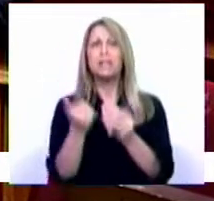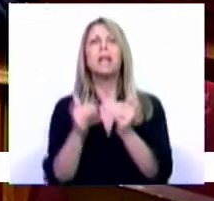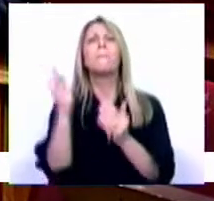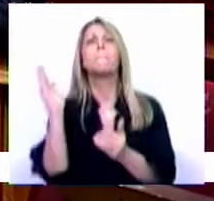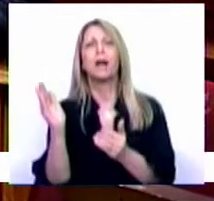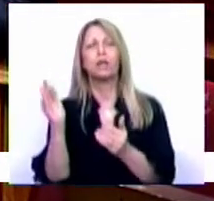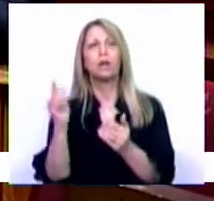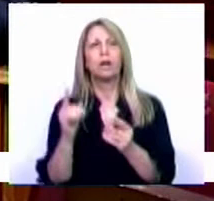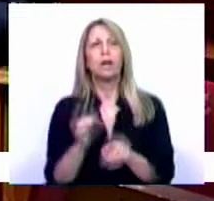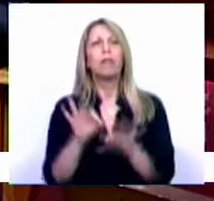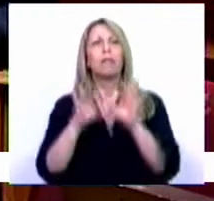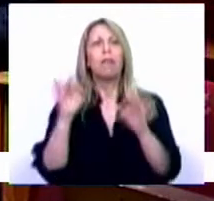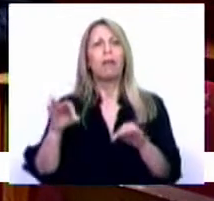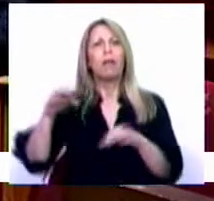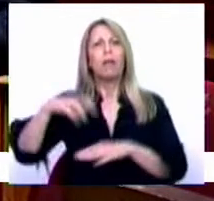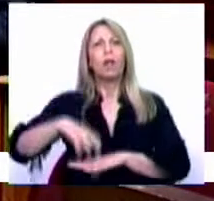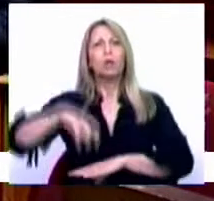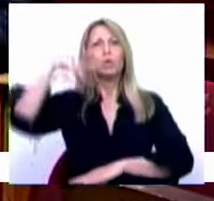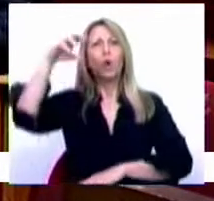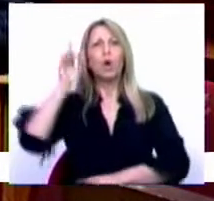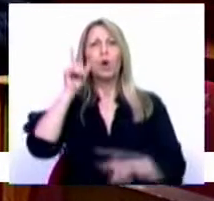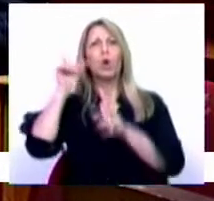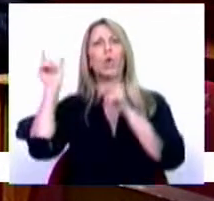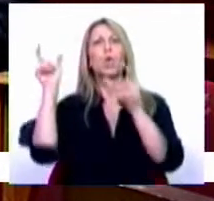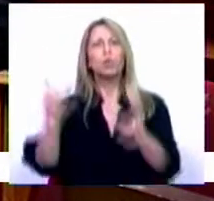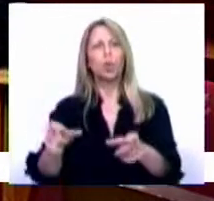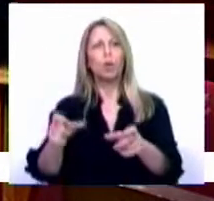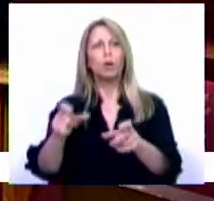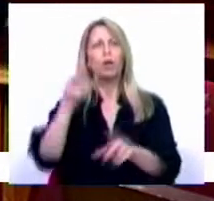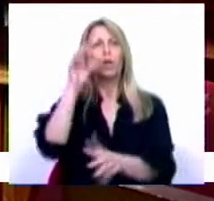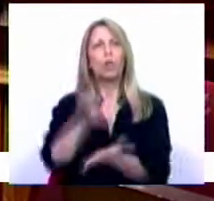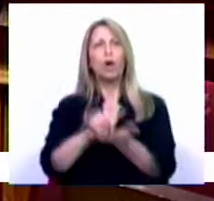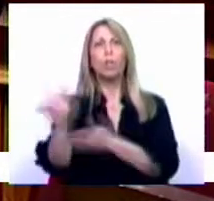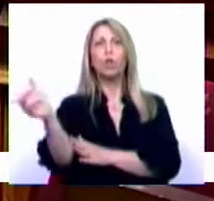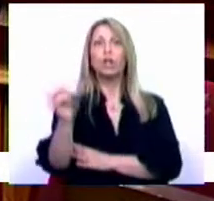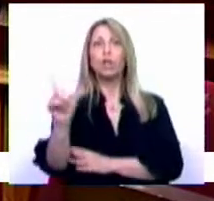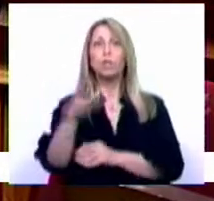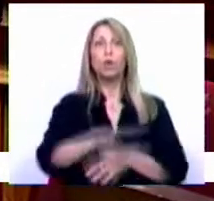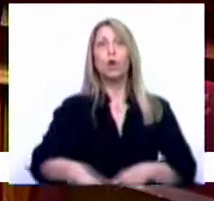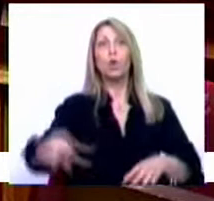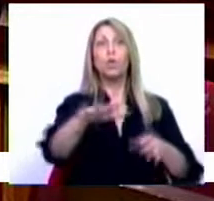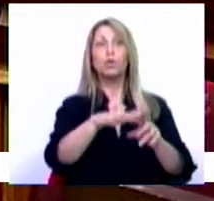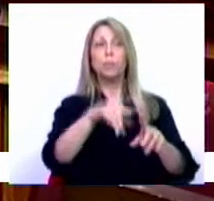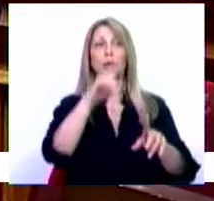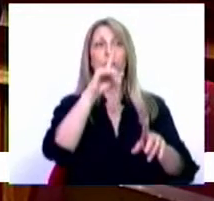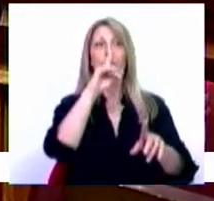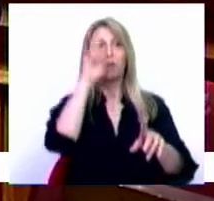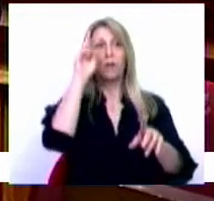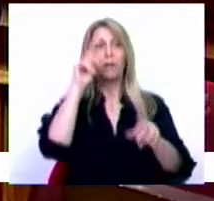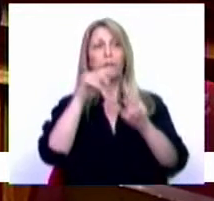controle do aeroporto Humberto Delgado no pátio do Palácio da Pena, em Sintra. Portanto, é alguma coisa que já não joga.